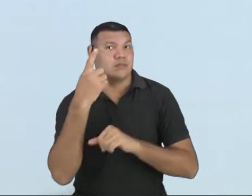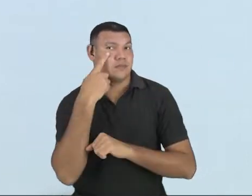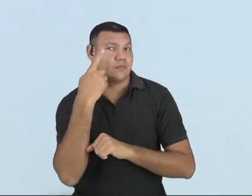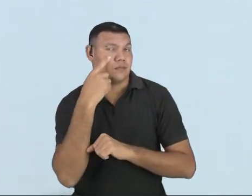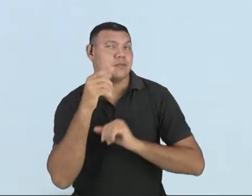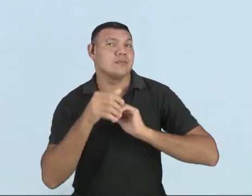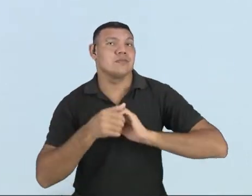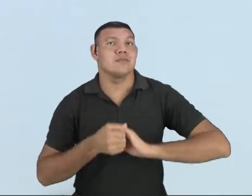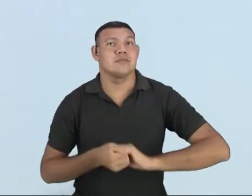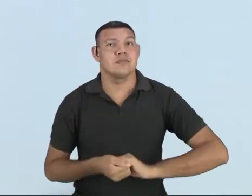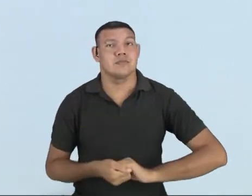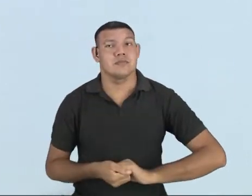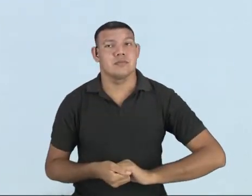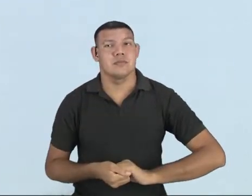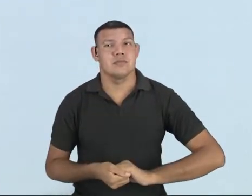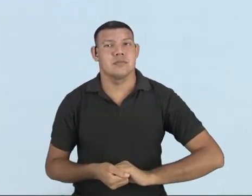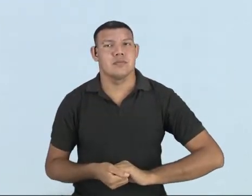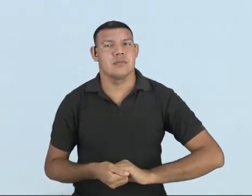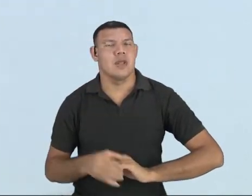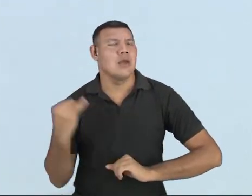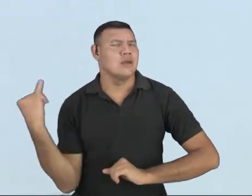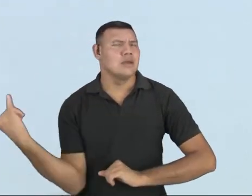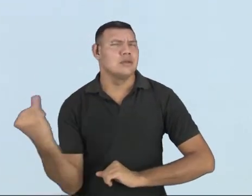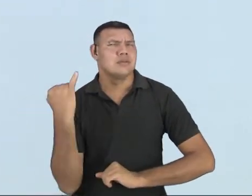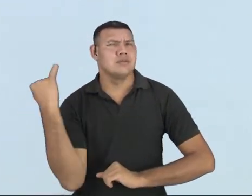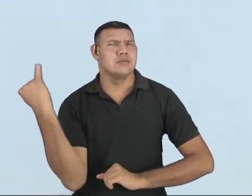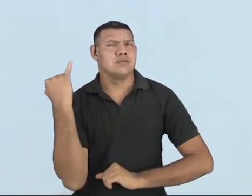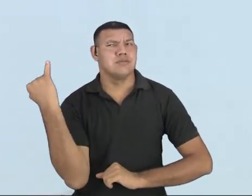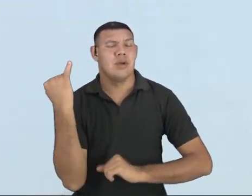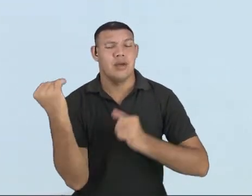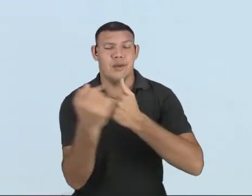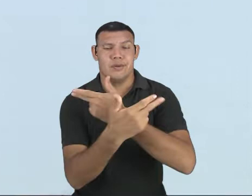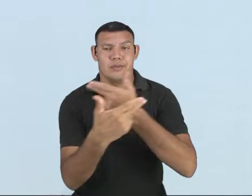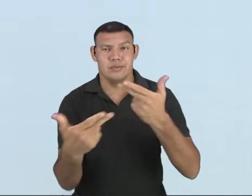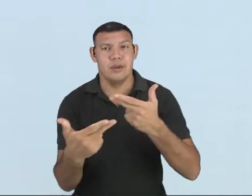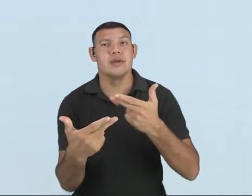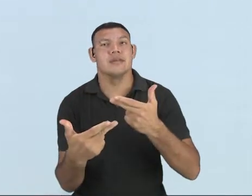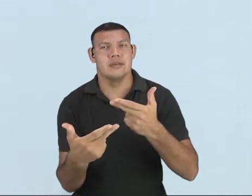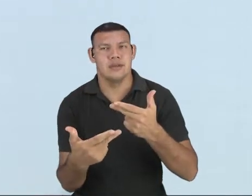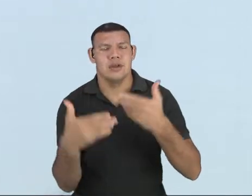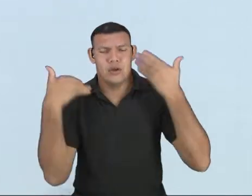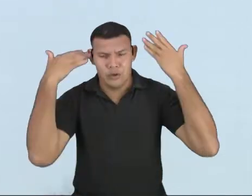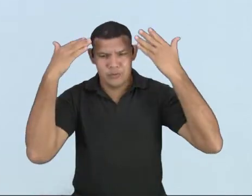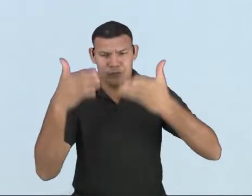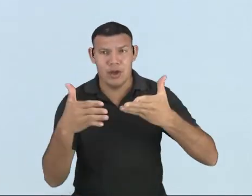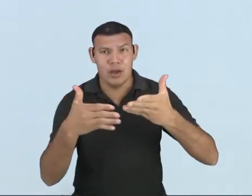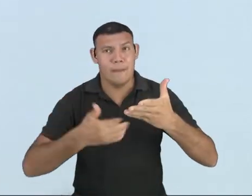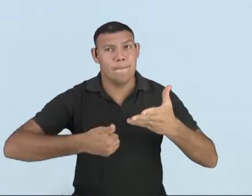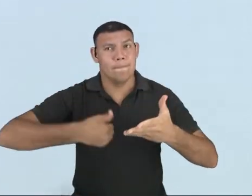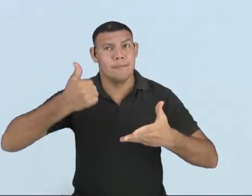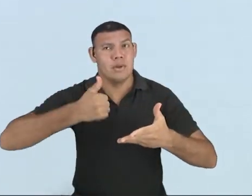Então, coisas muito importantes que eu venho frisando desde a primeira aula, né?